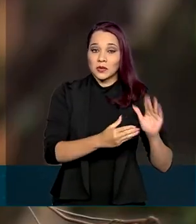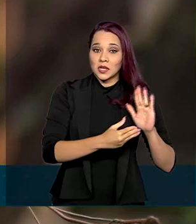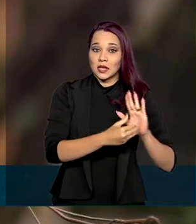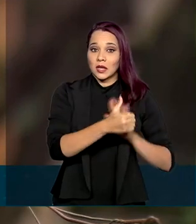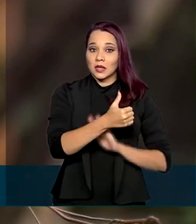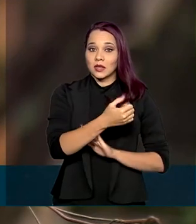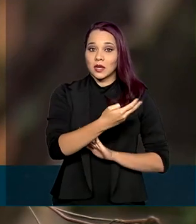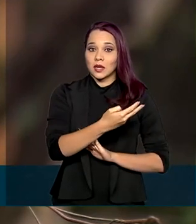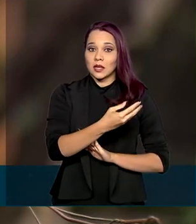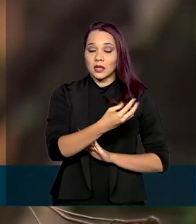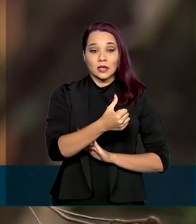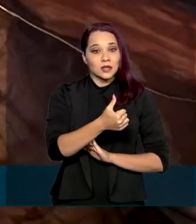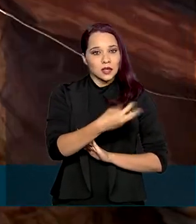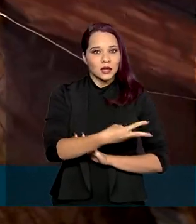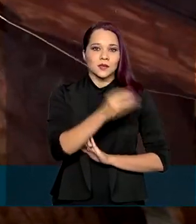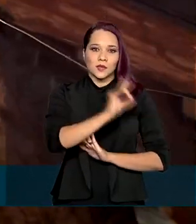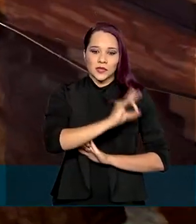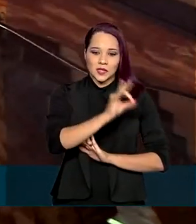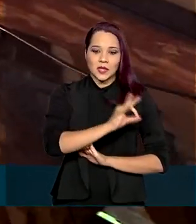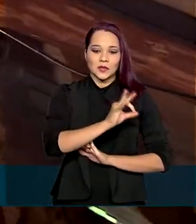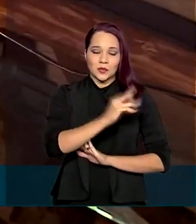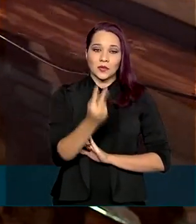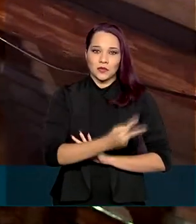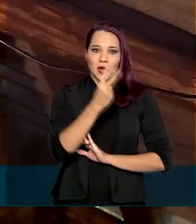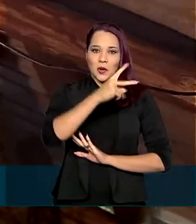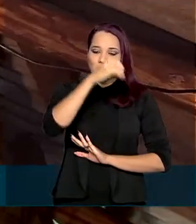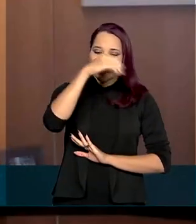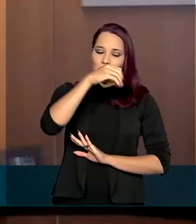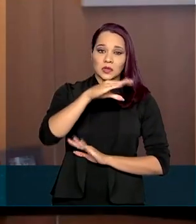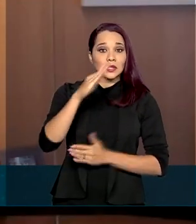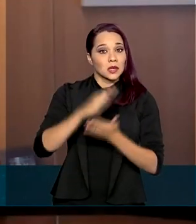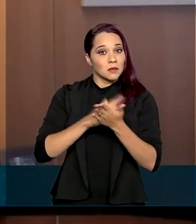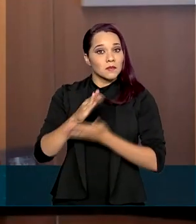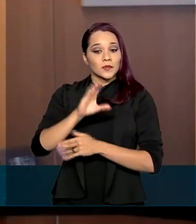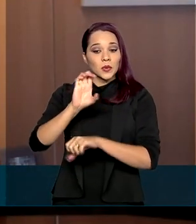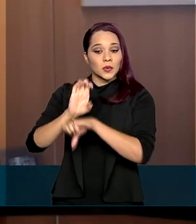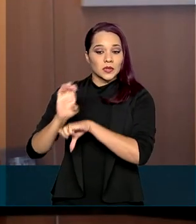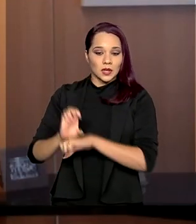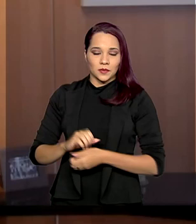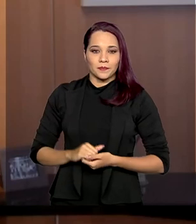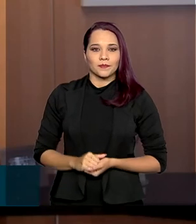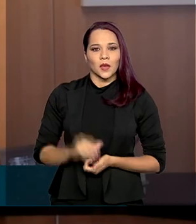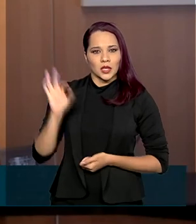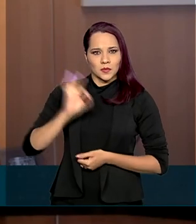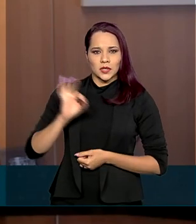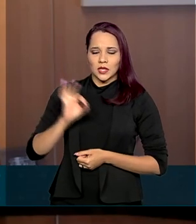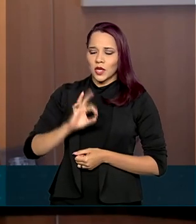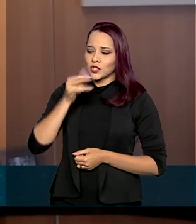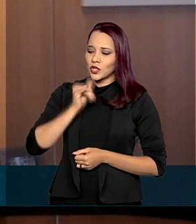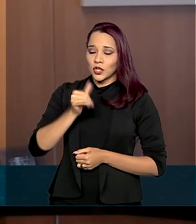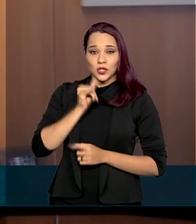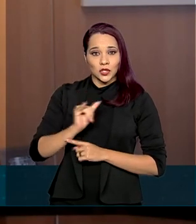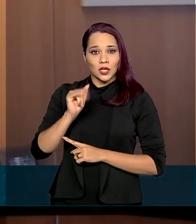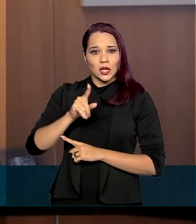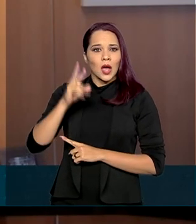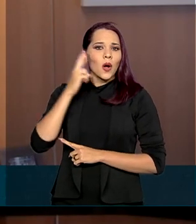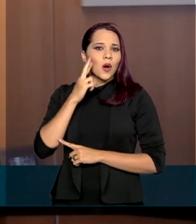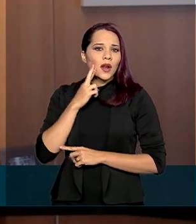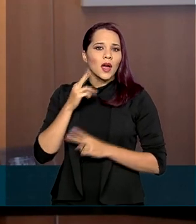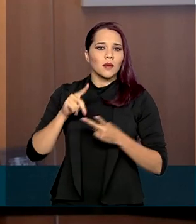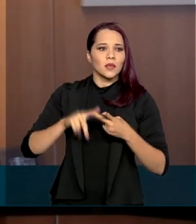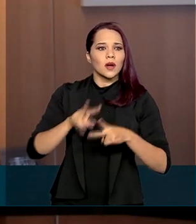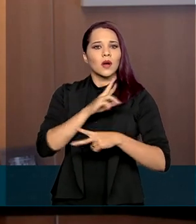13% nas contas, dependendo do Estado. As tarifas de energia elétrica do estado de Roraima e